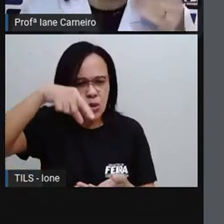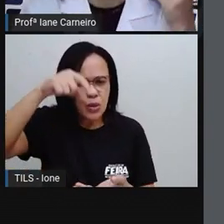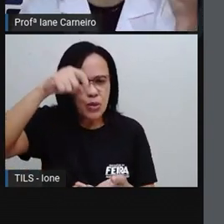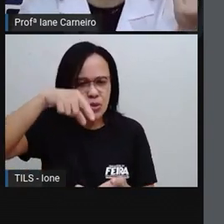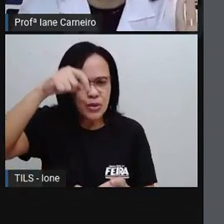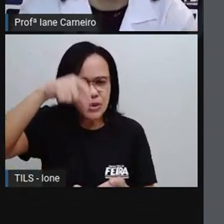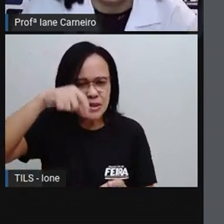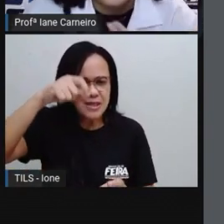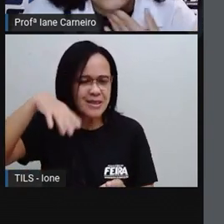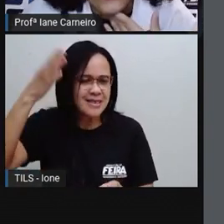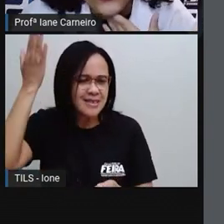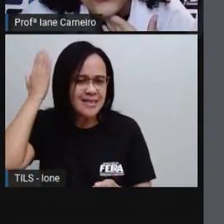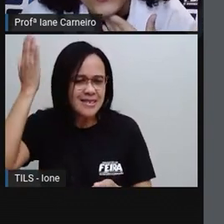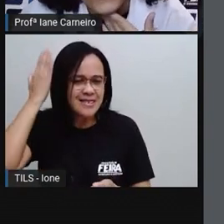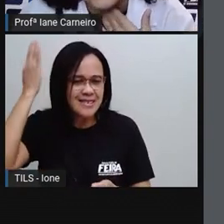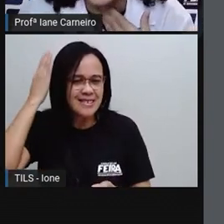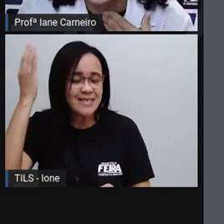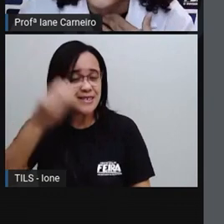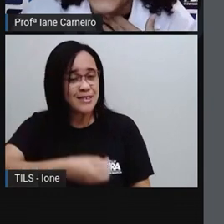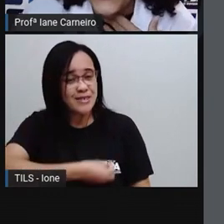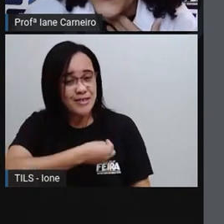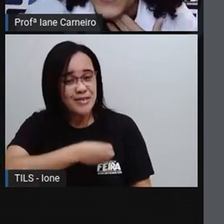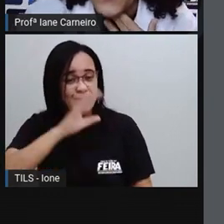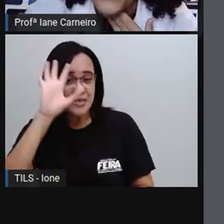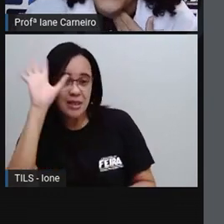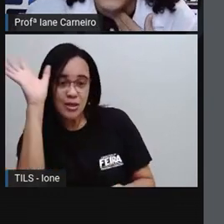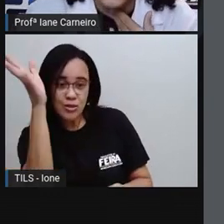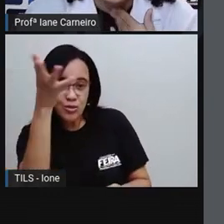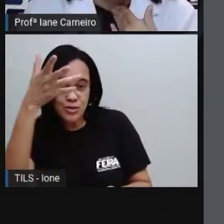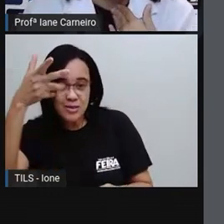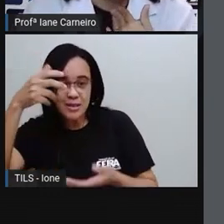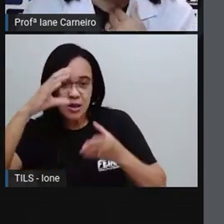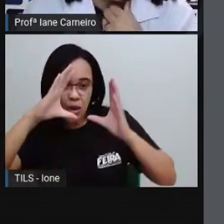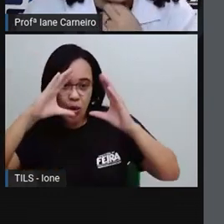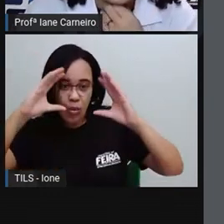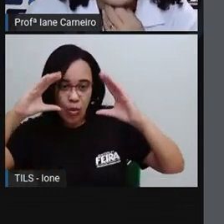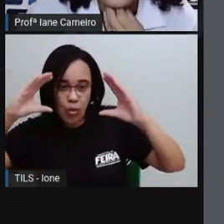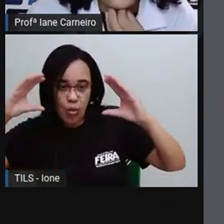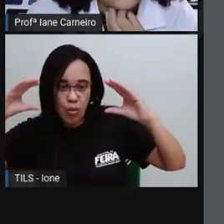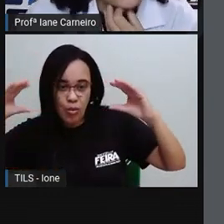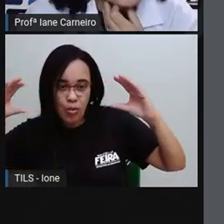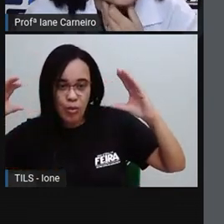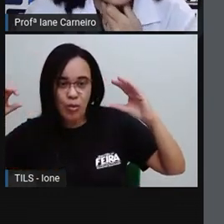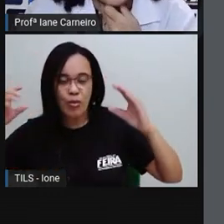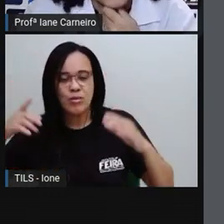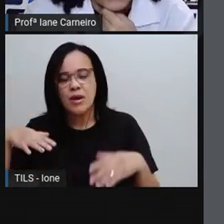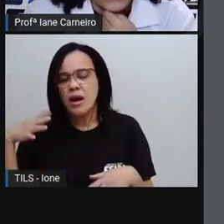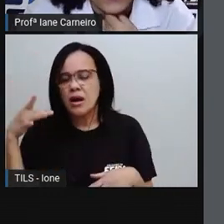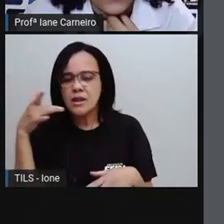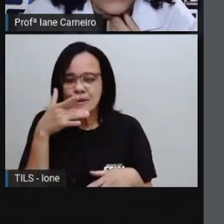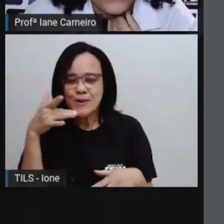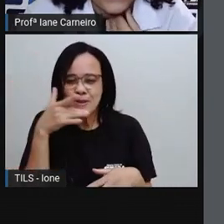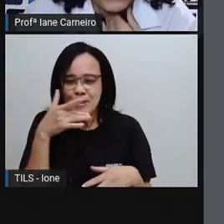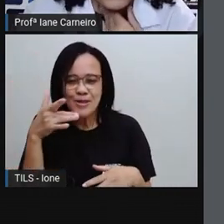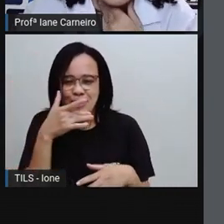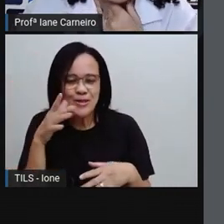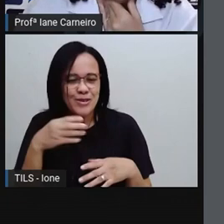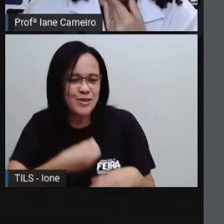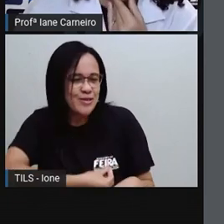céu, junto com outras gotinhas, numa nuvem. Como era gostoso viver ali.